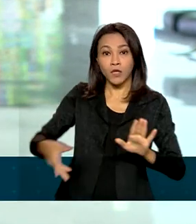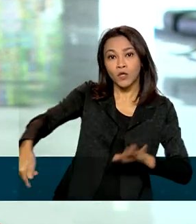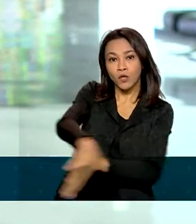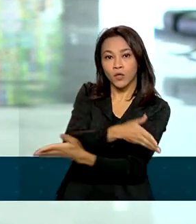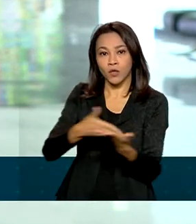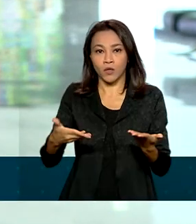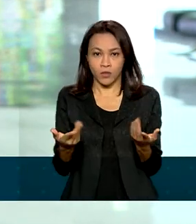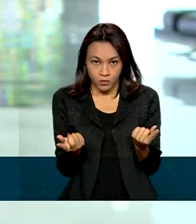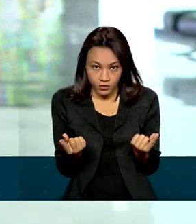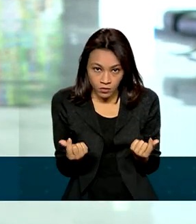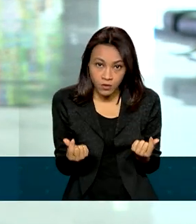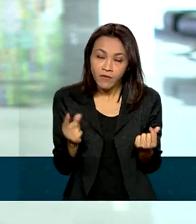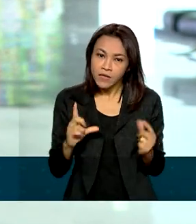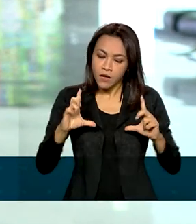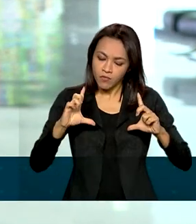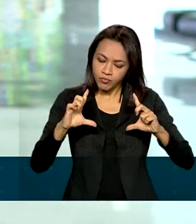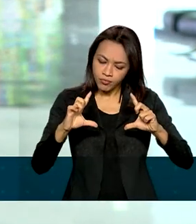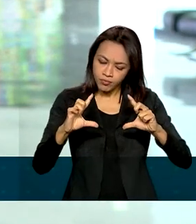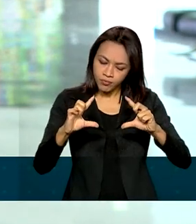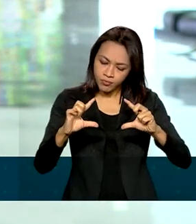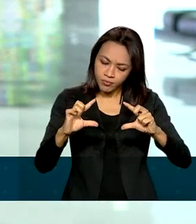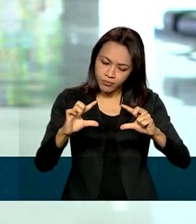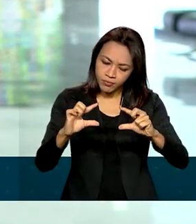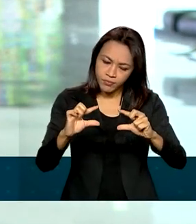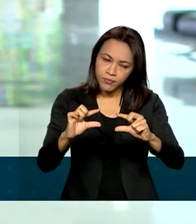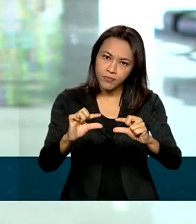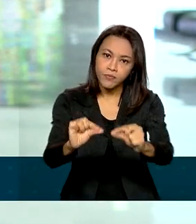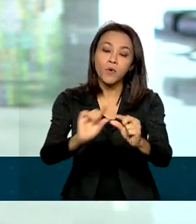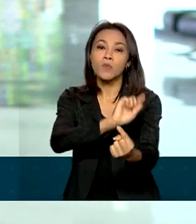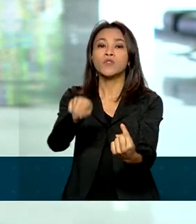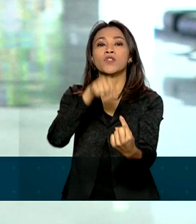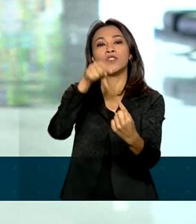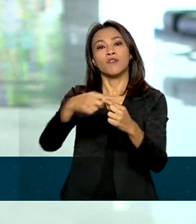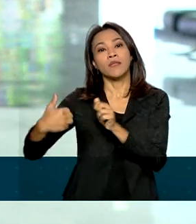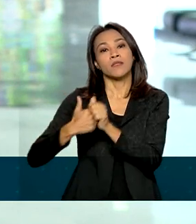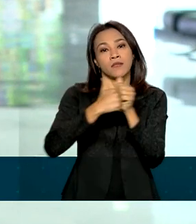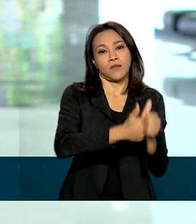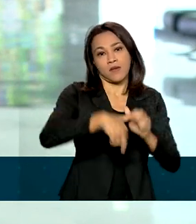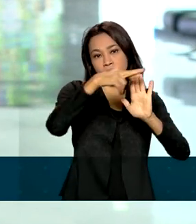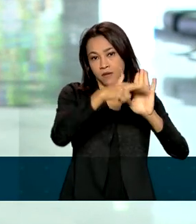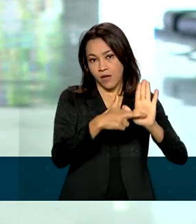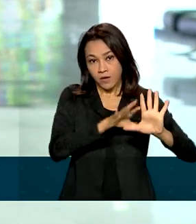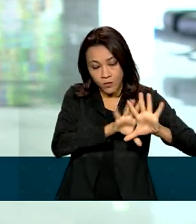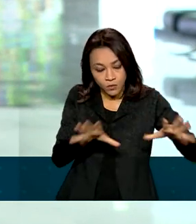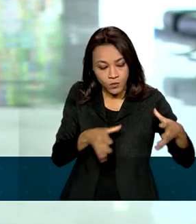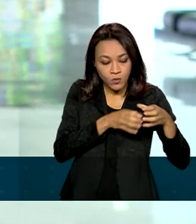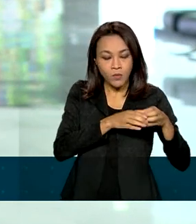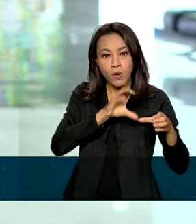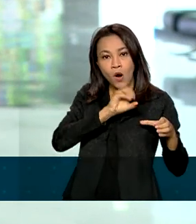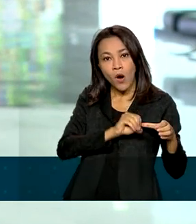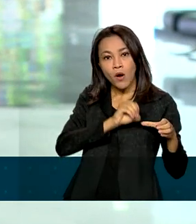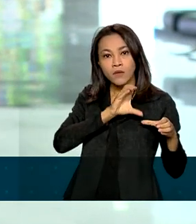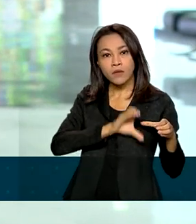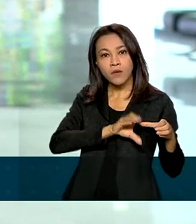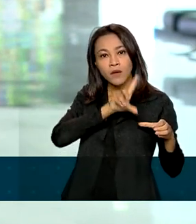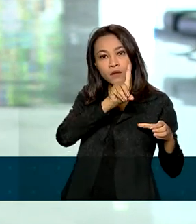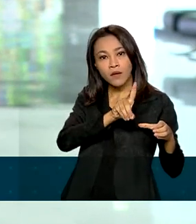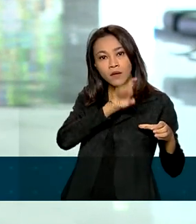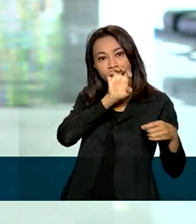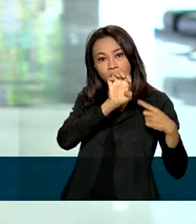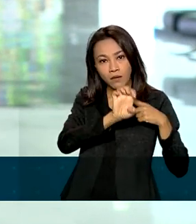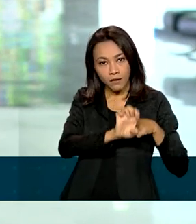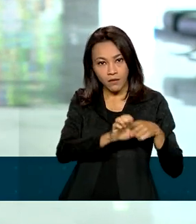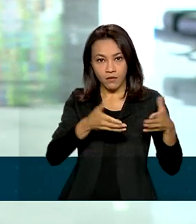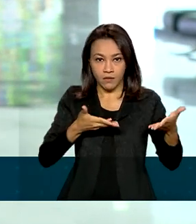A redução será gradual e o objetivo é alinhar o Brasil às regras da OCDE, a Organização para a Cooperação e